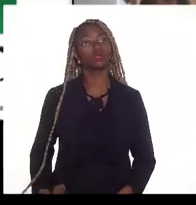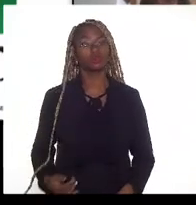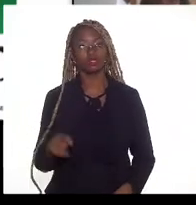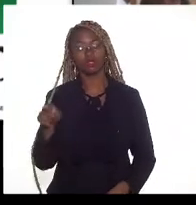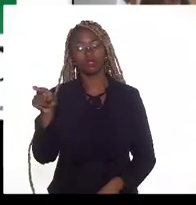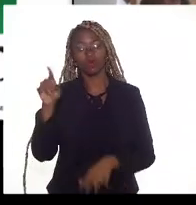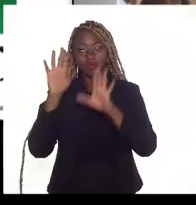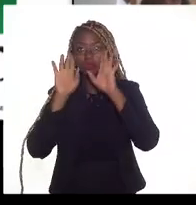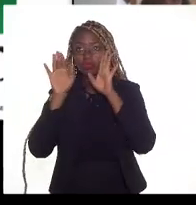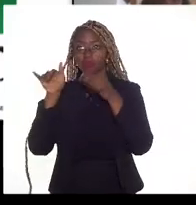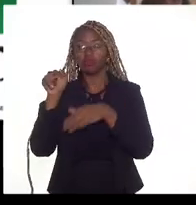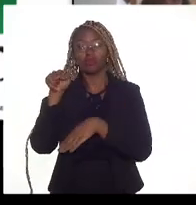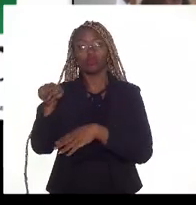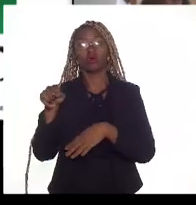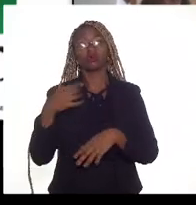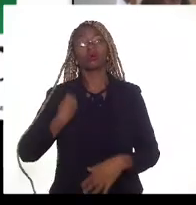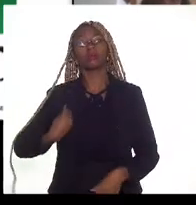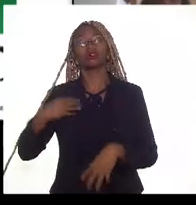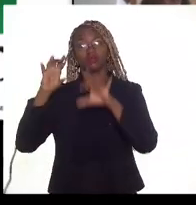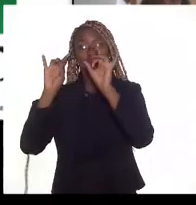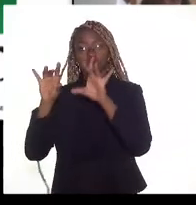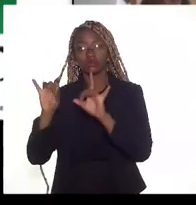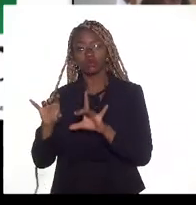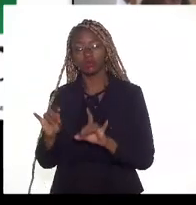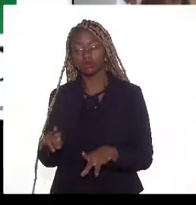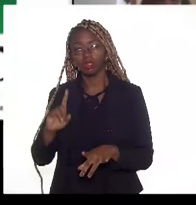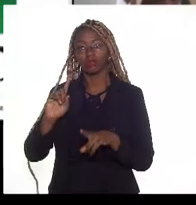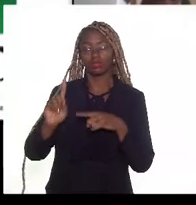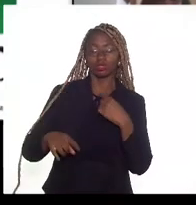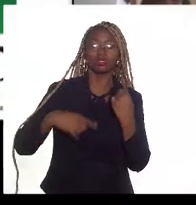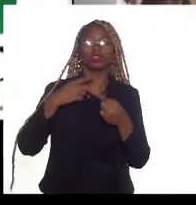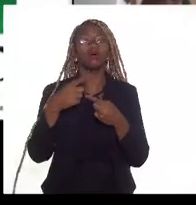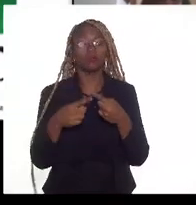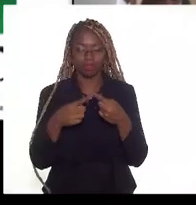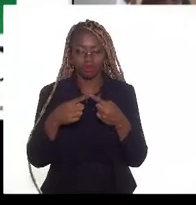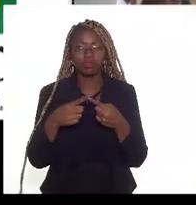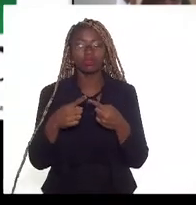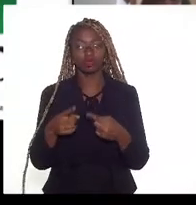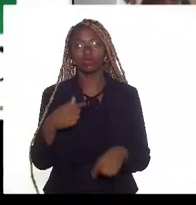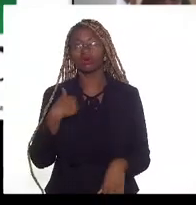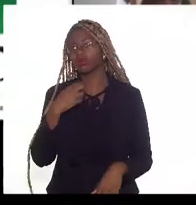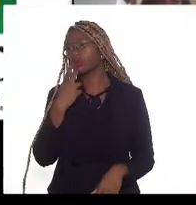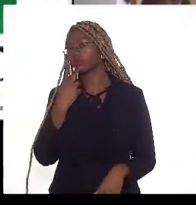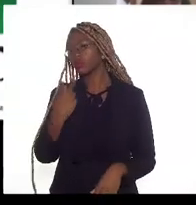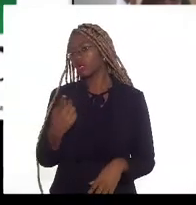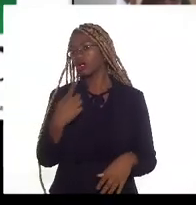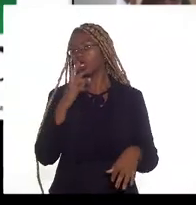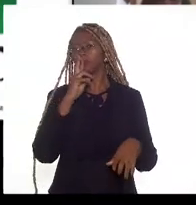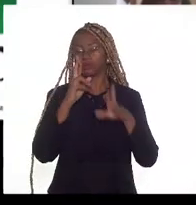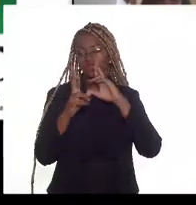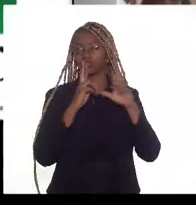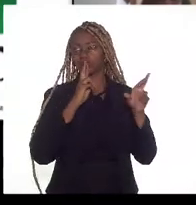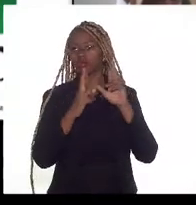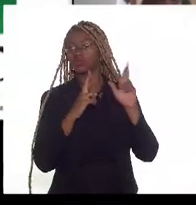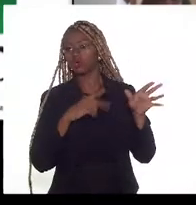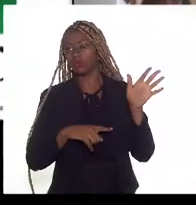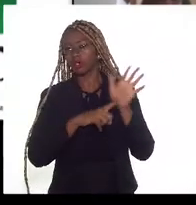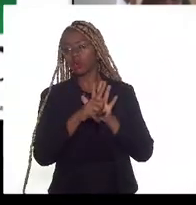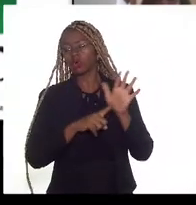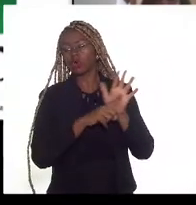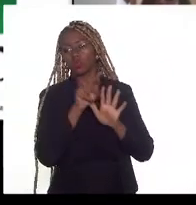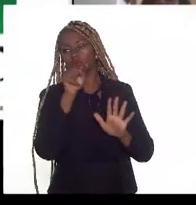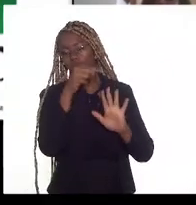a participação especial, e seguindo o roteiro das questões levantadas no ofício